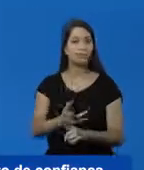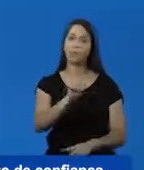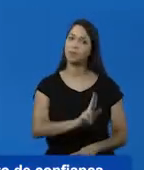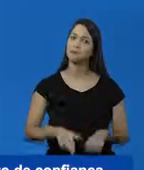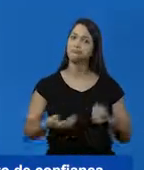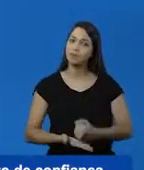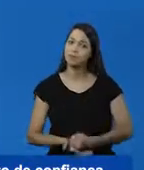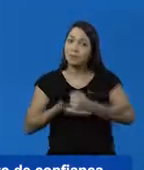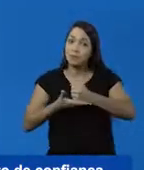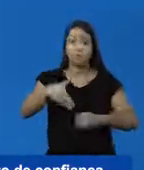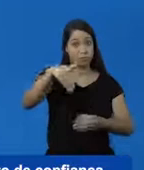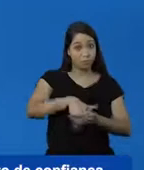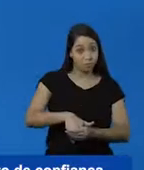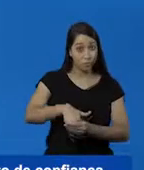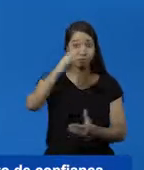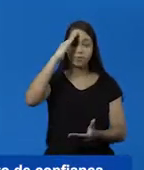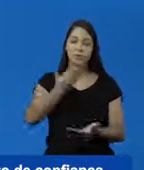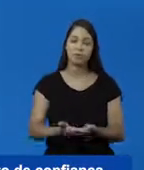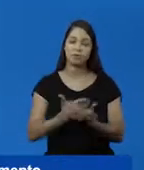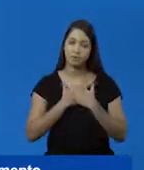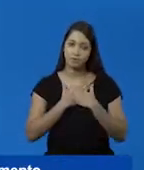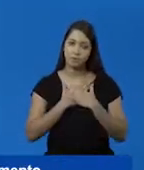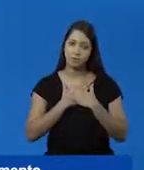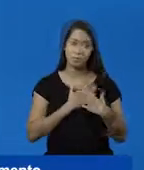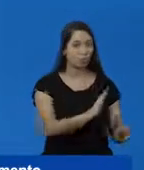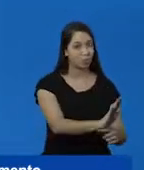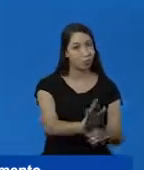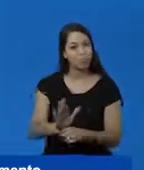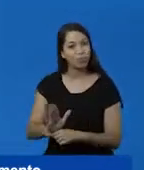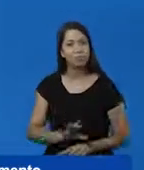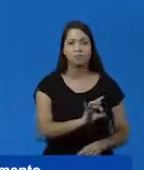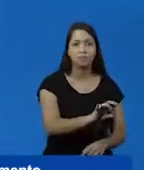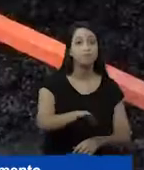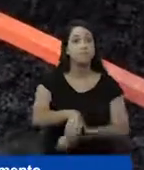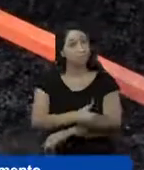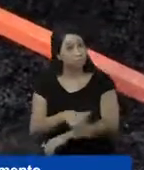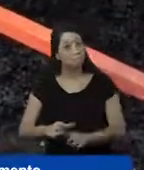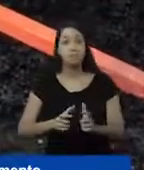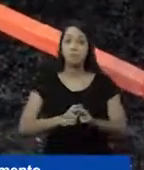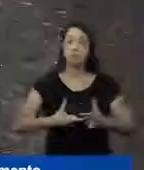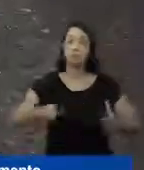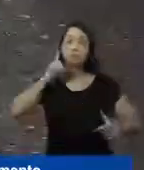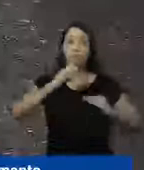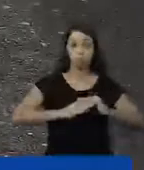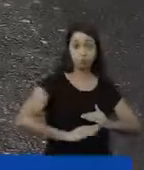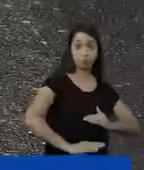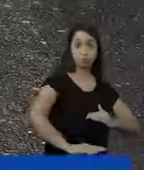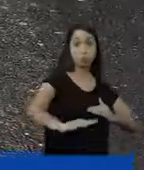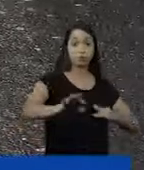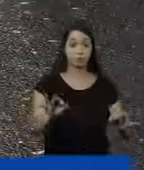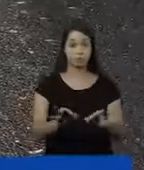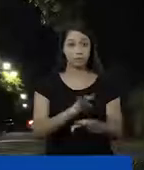precisamos do seu apoio e seu voto de confiança. Para cuidar melhor de cada rua, vamos ampliar o recapeamento e